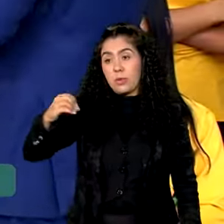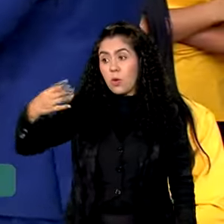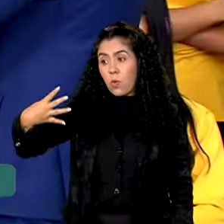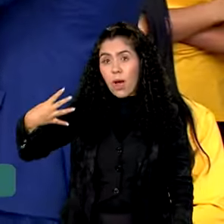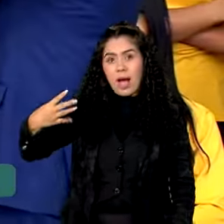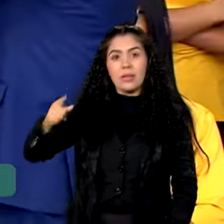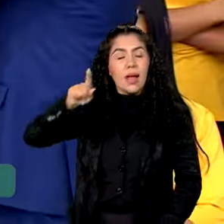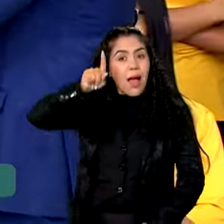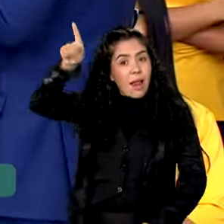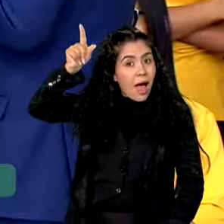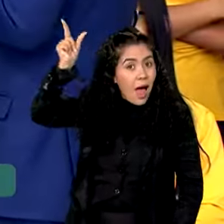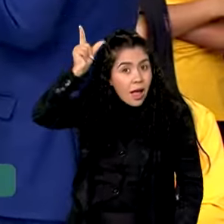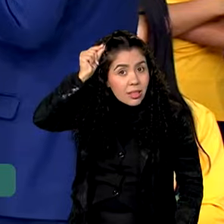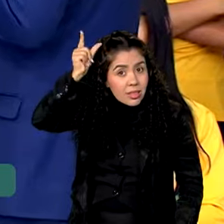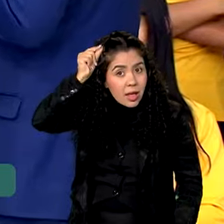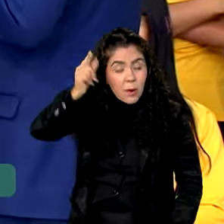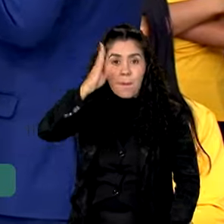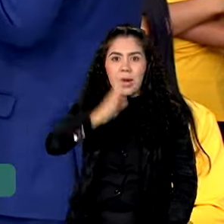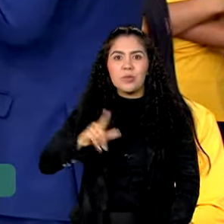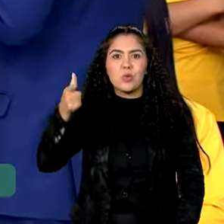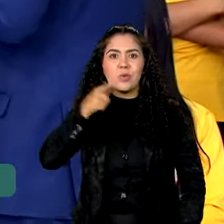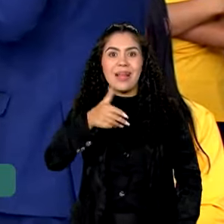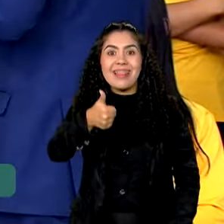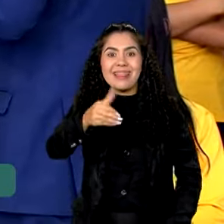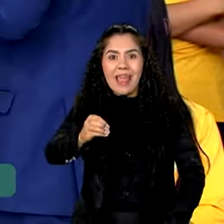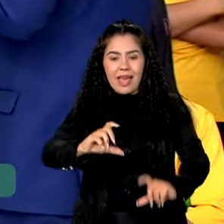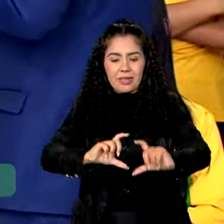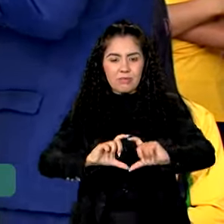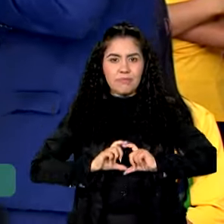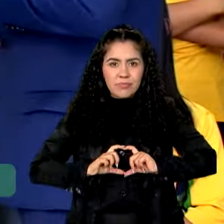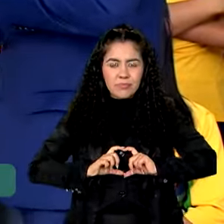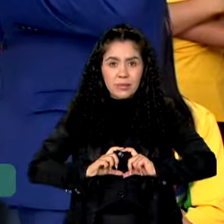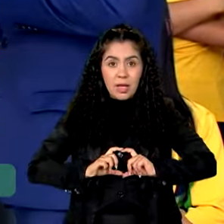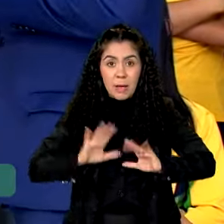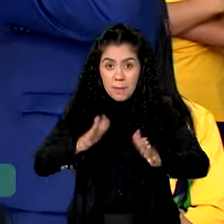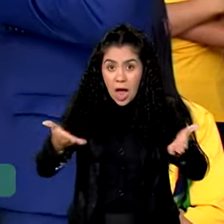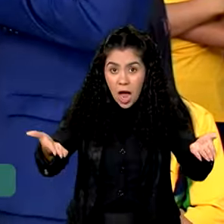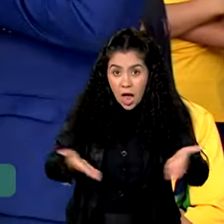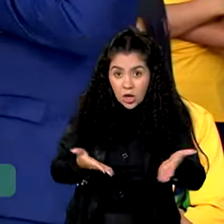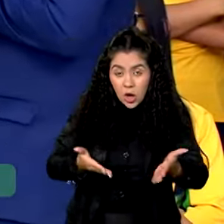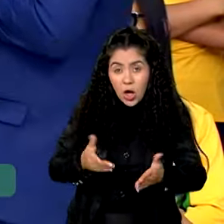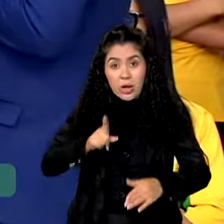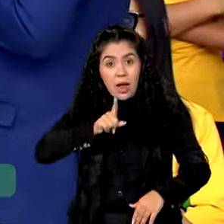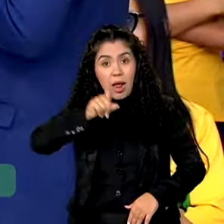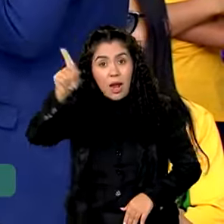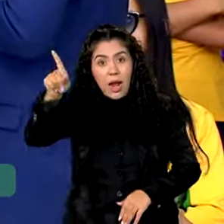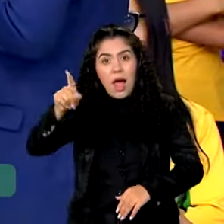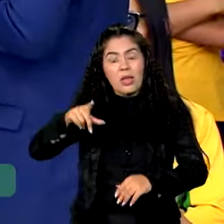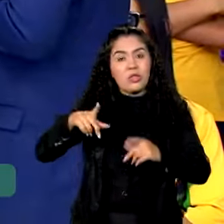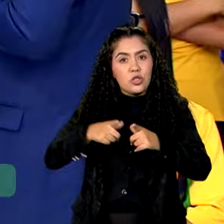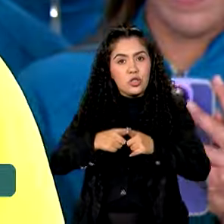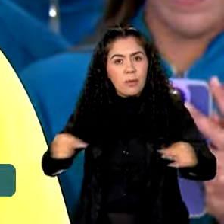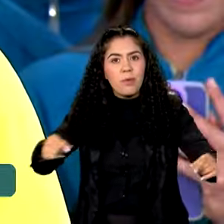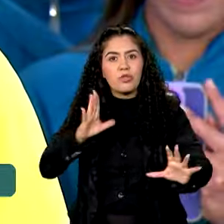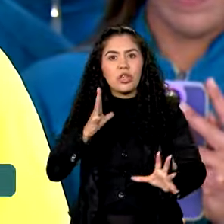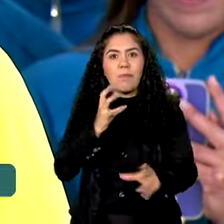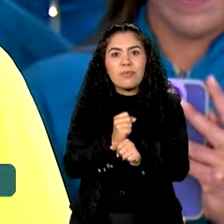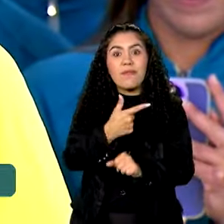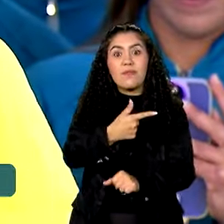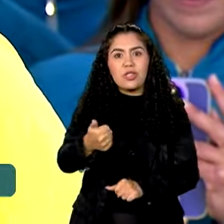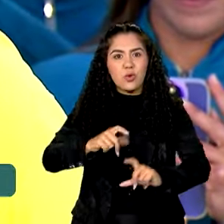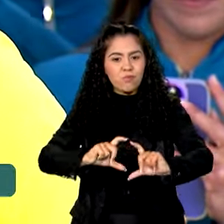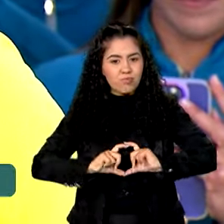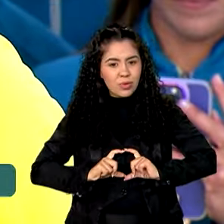de Atenas, o Brasil conseguiu 10 medalhas. Agora, nos Jogos de Tóquio, o Brasil já foi para 21 medalhas. A